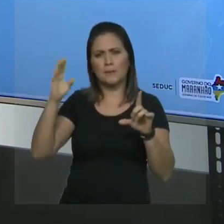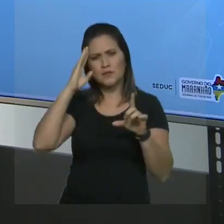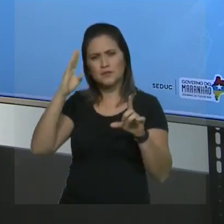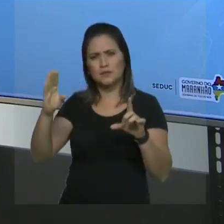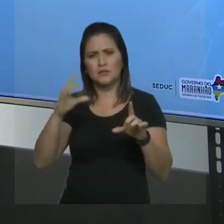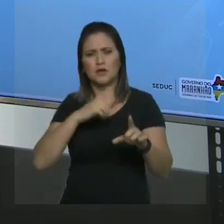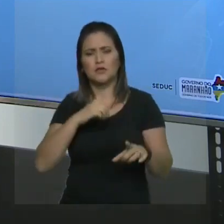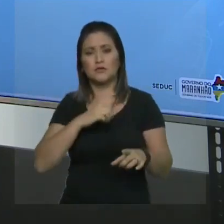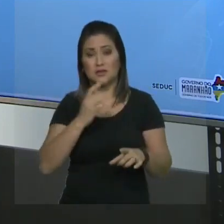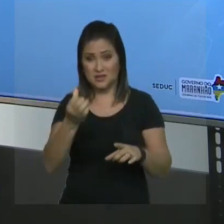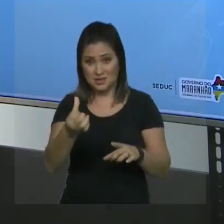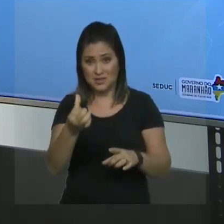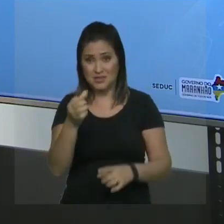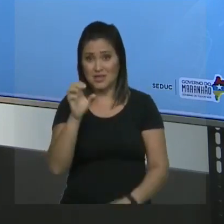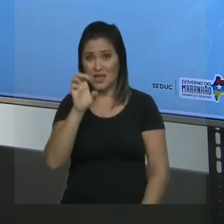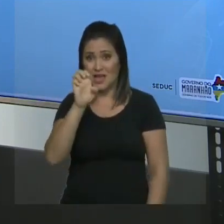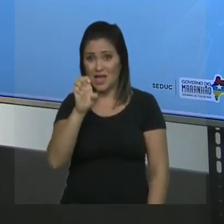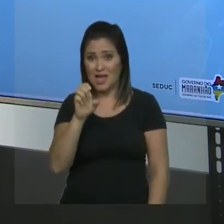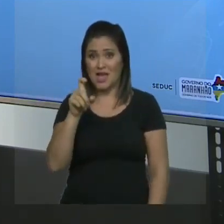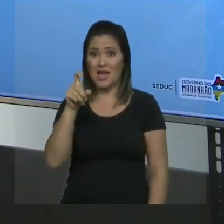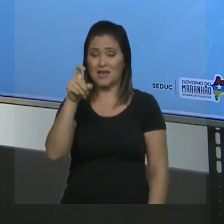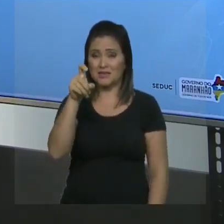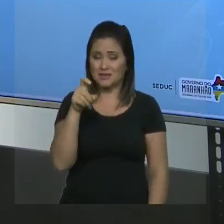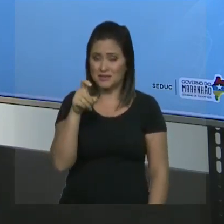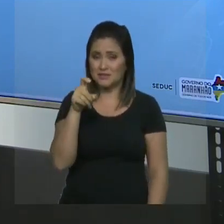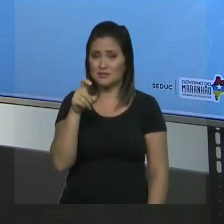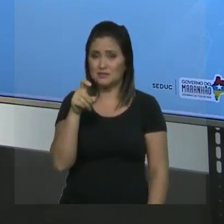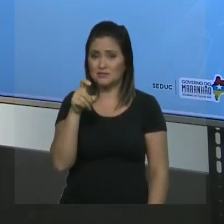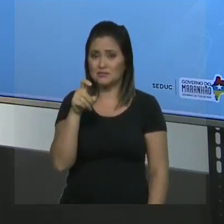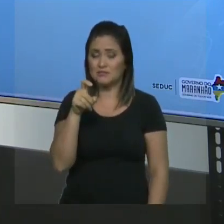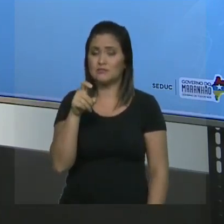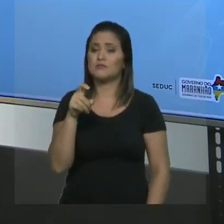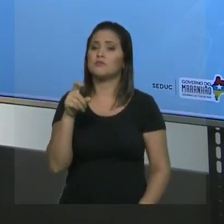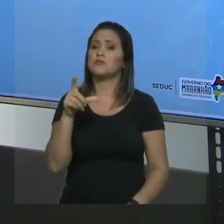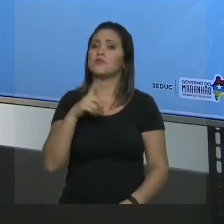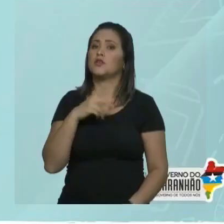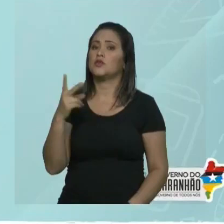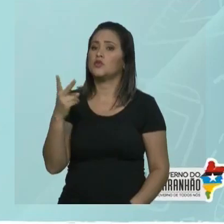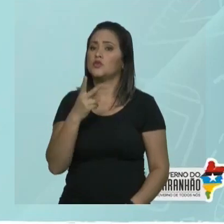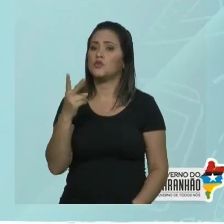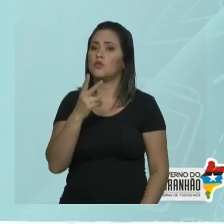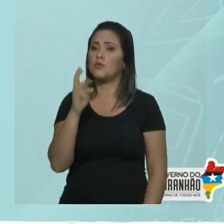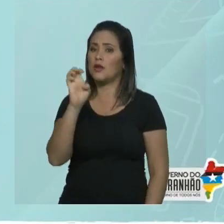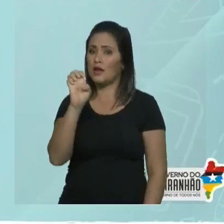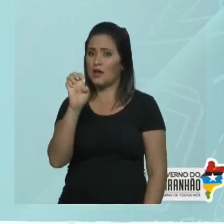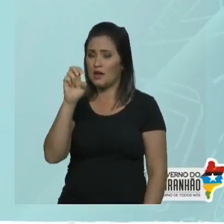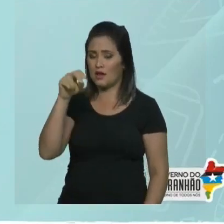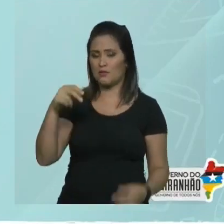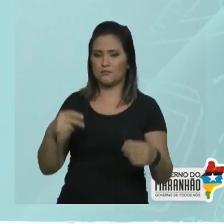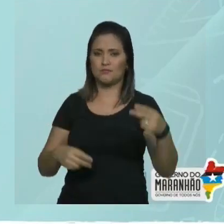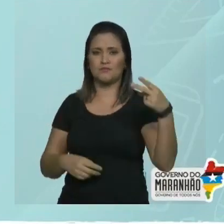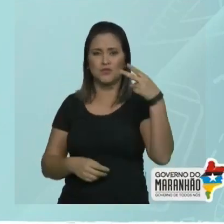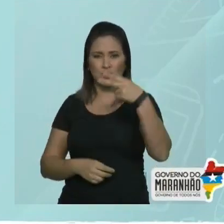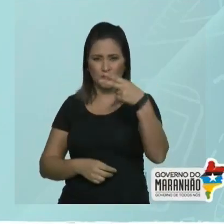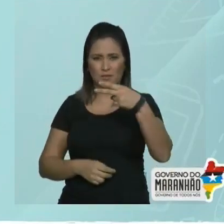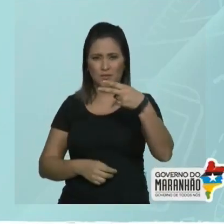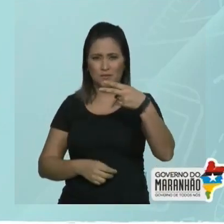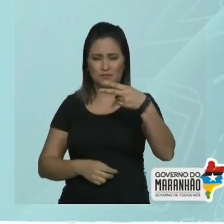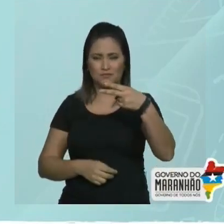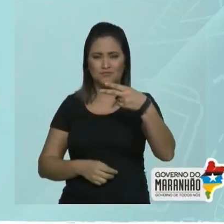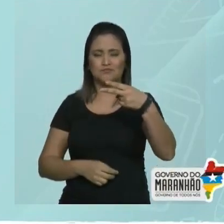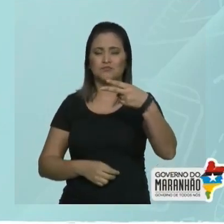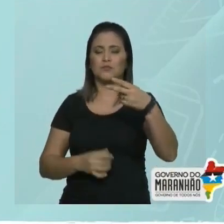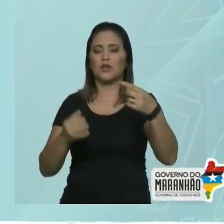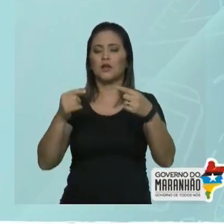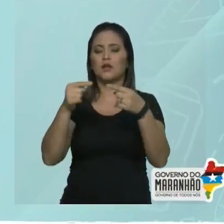5, 6, X. Tem uma dupla em, terminação O, Xeno, onde a dupla está no carbono o quê? Dois.